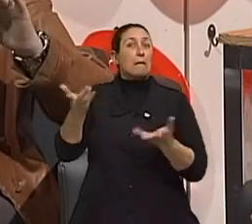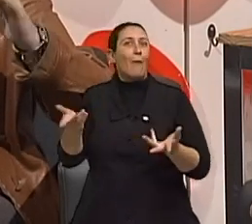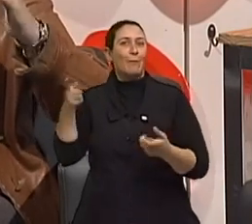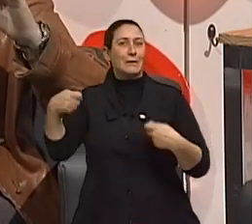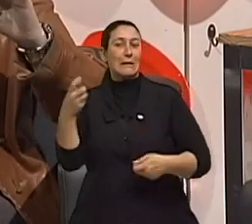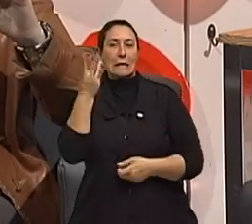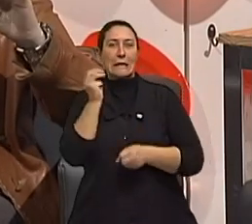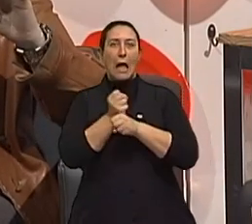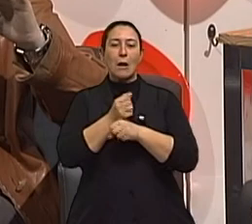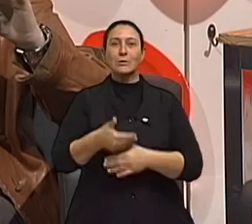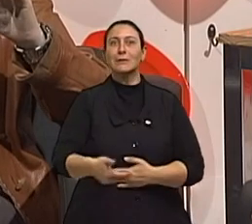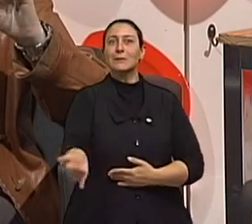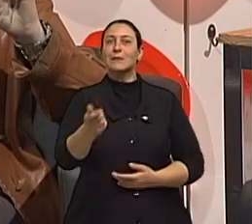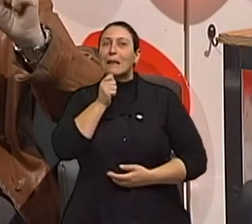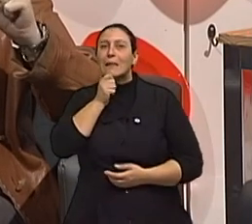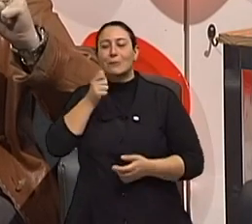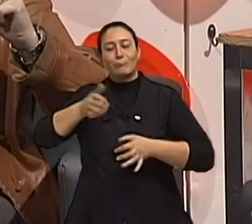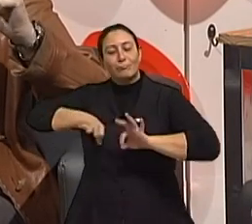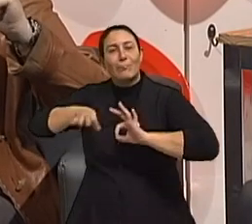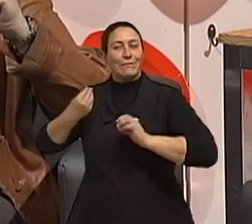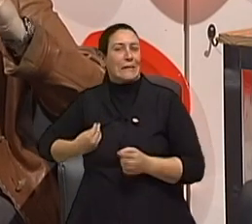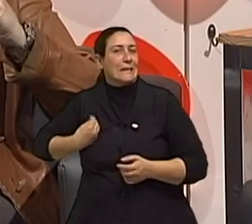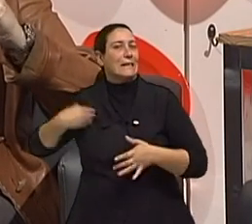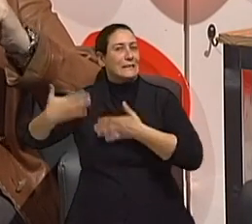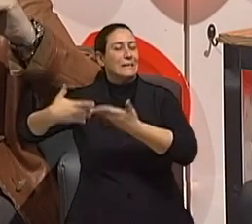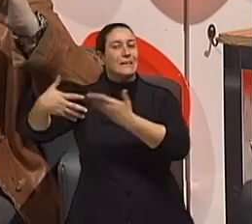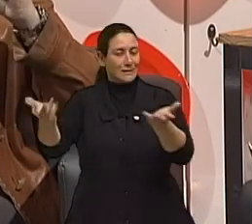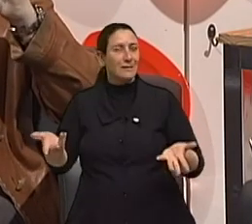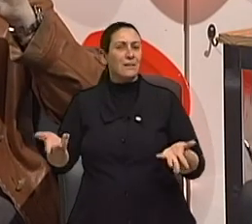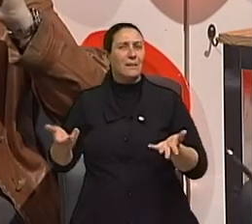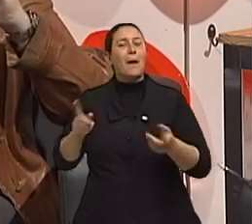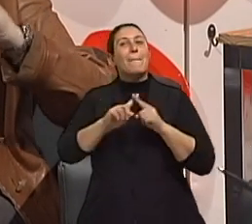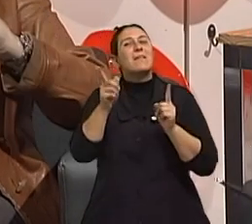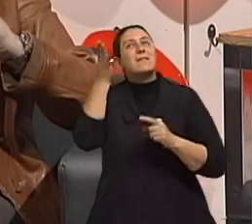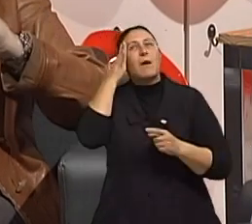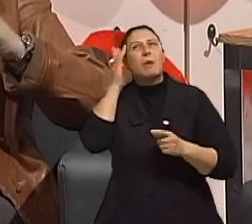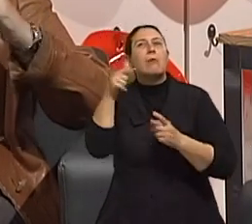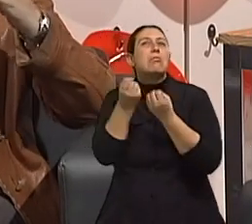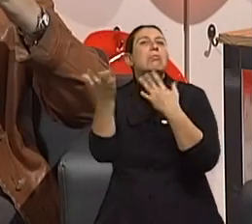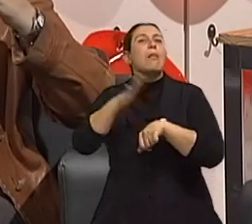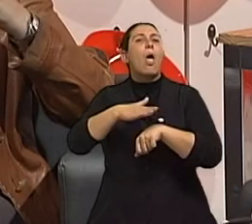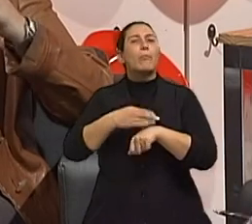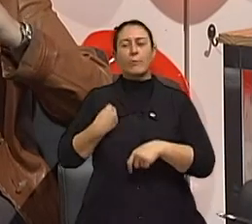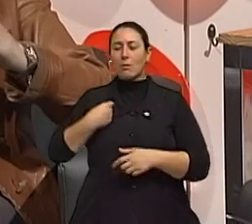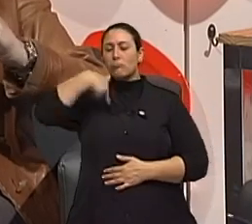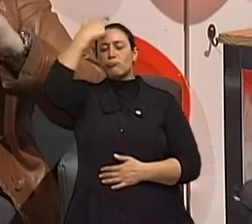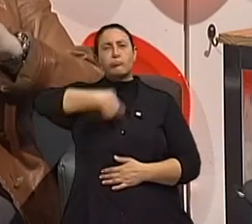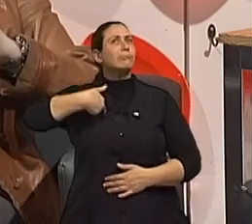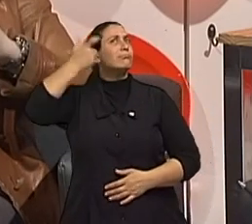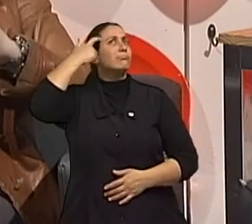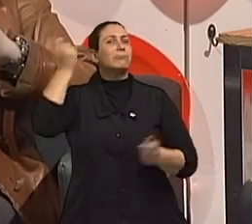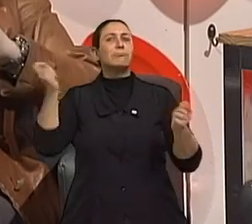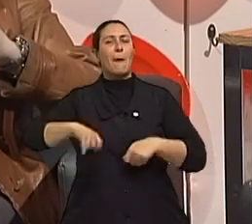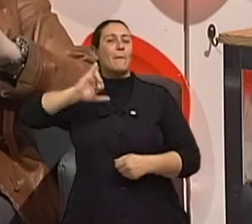frente. Tem um bom pedaço pela frente. Mas provavelmente a dimensão do tempo, a noção da duração do tempo e de aproveitar o